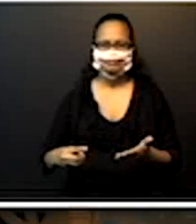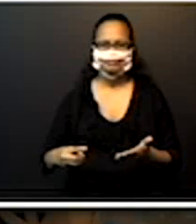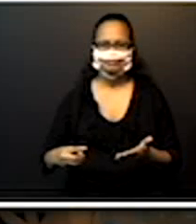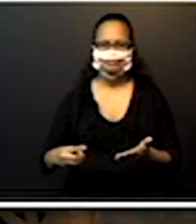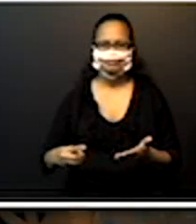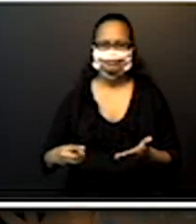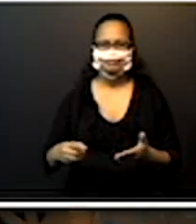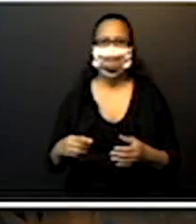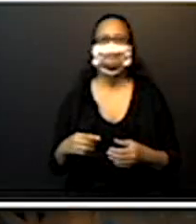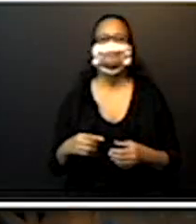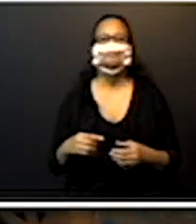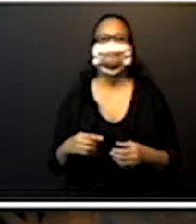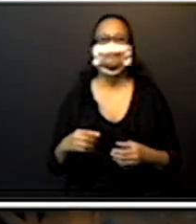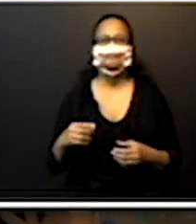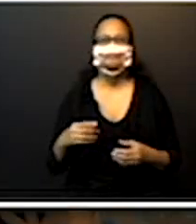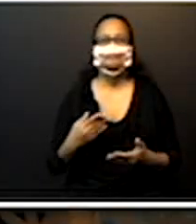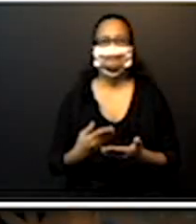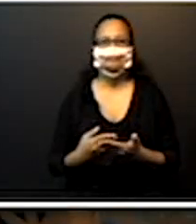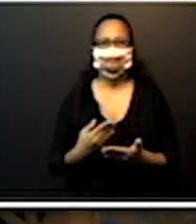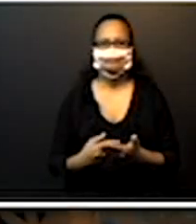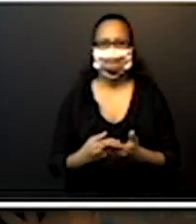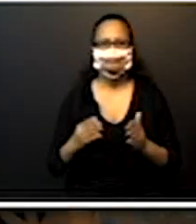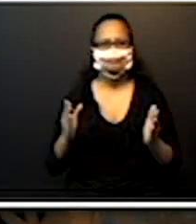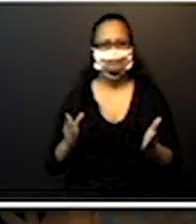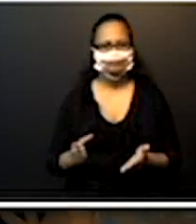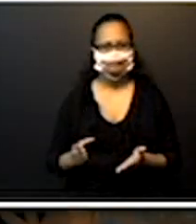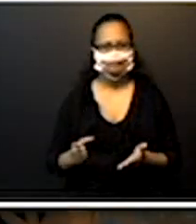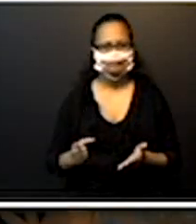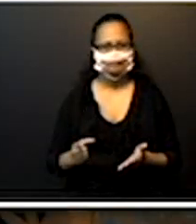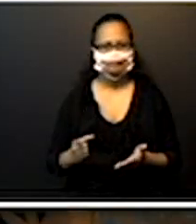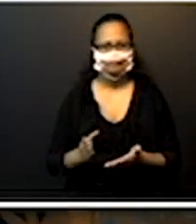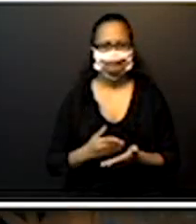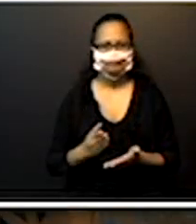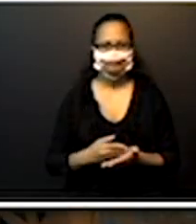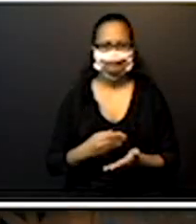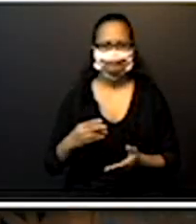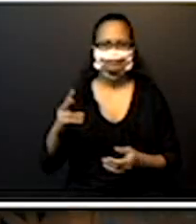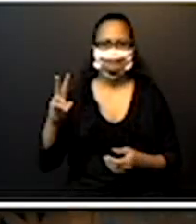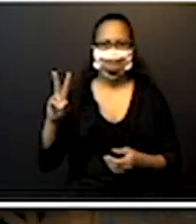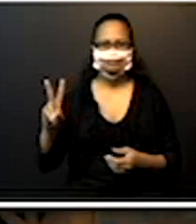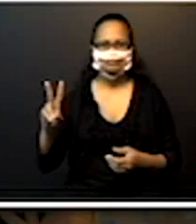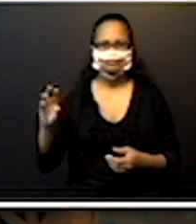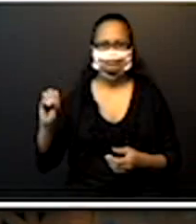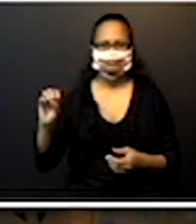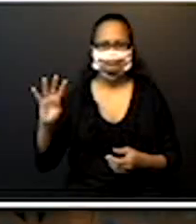as páginas 204 até a 206.